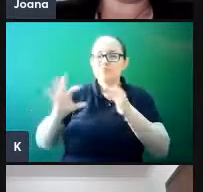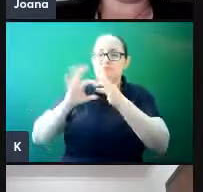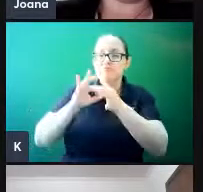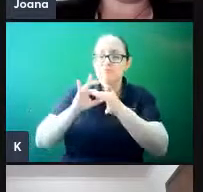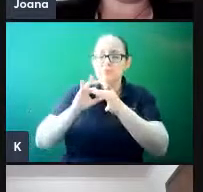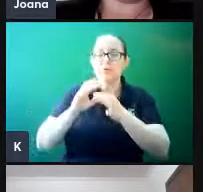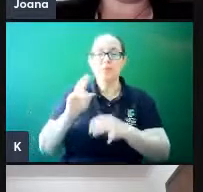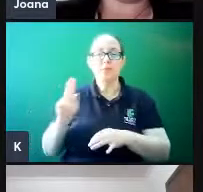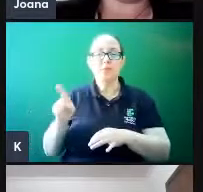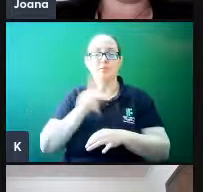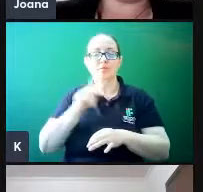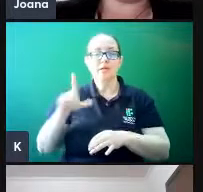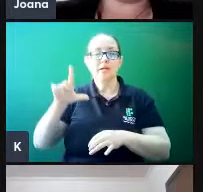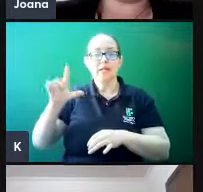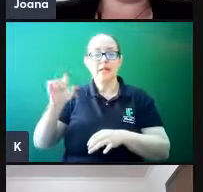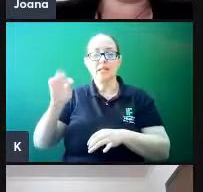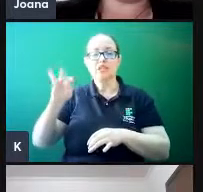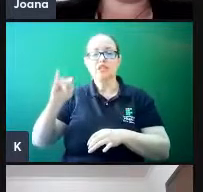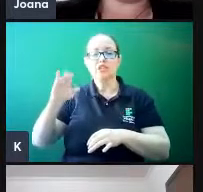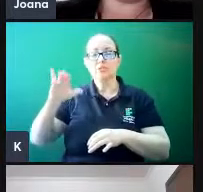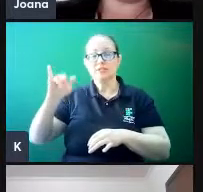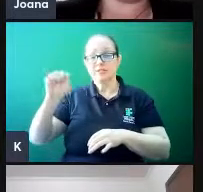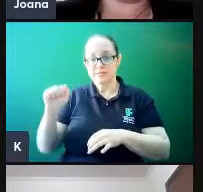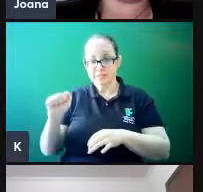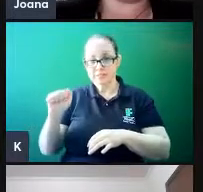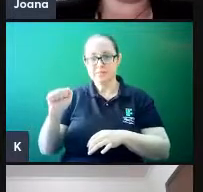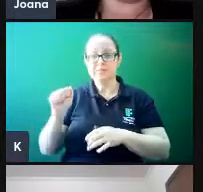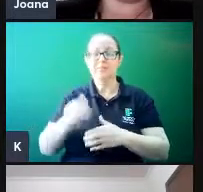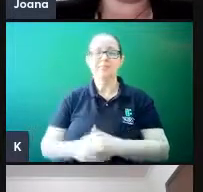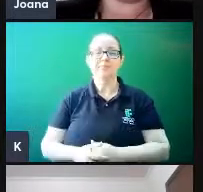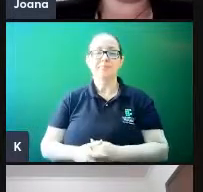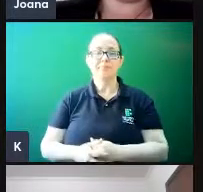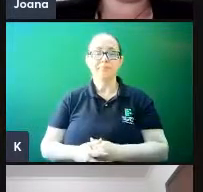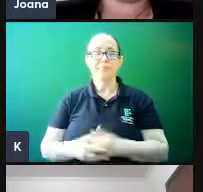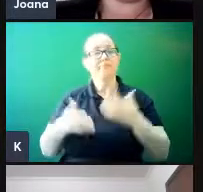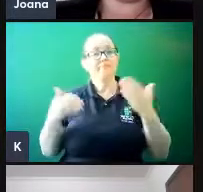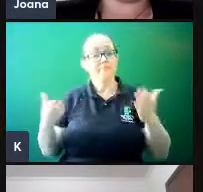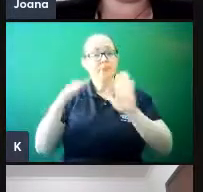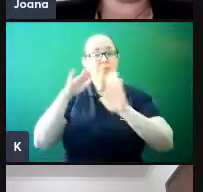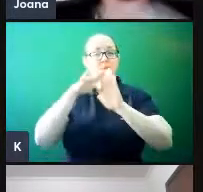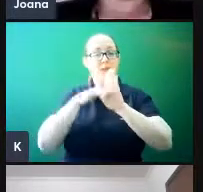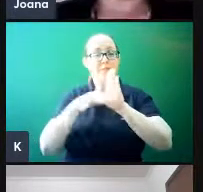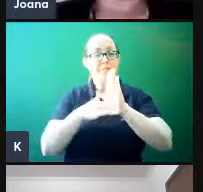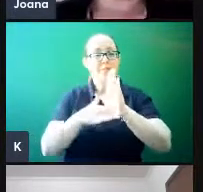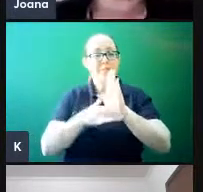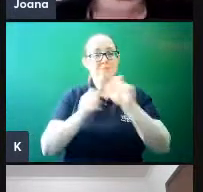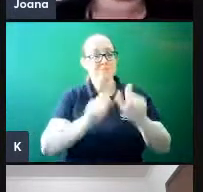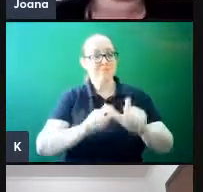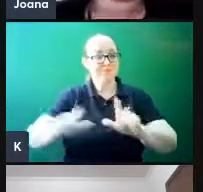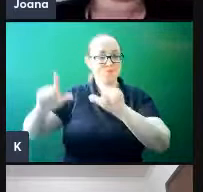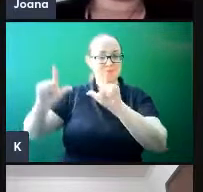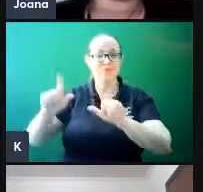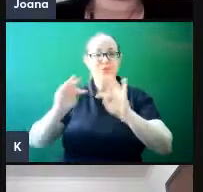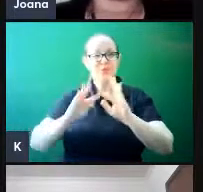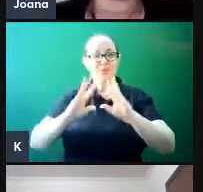professora Letícia. Bom, fica aí, então, a programação registrada para todo mundo.